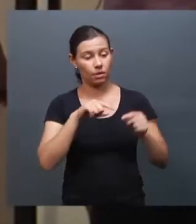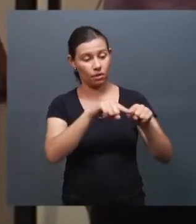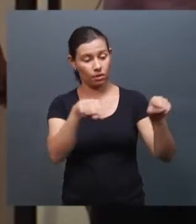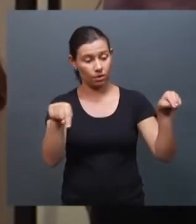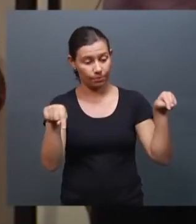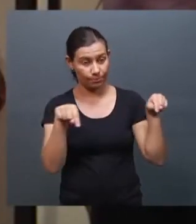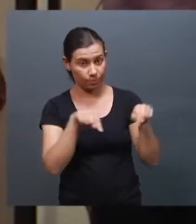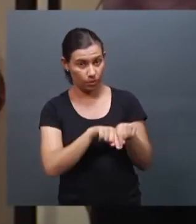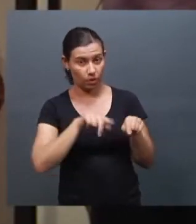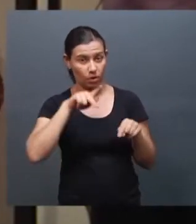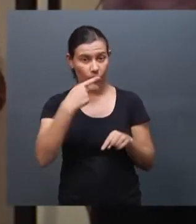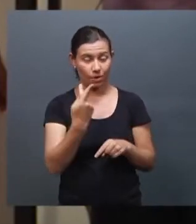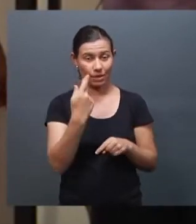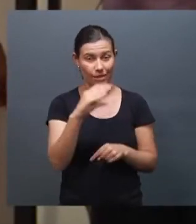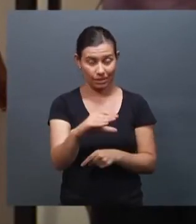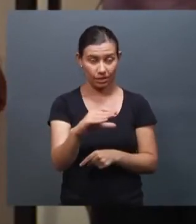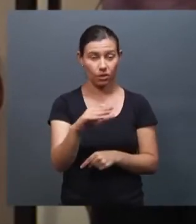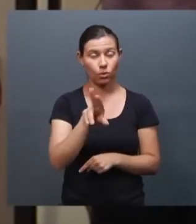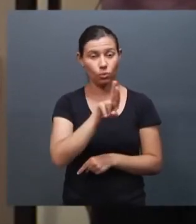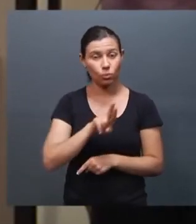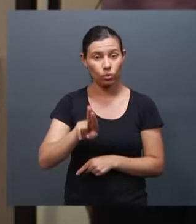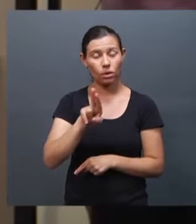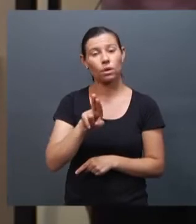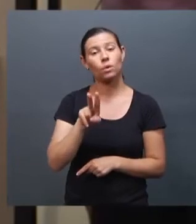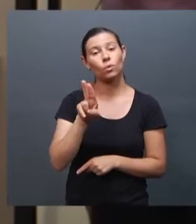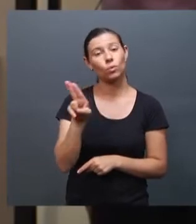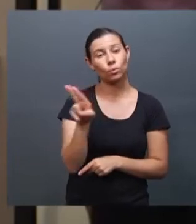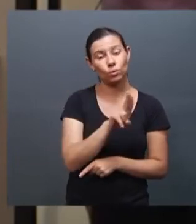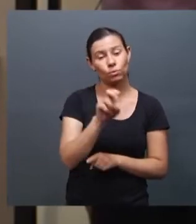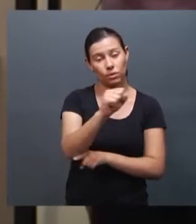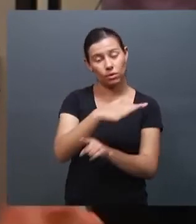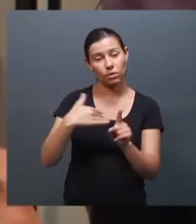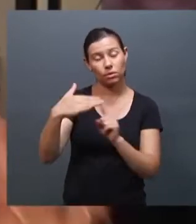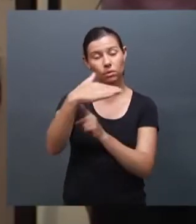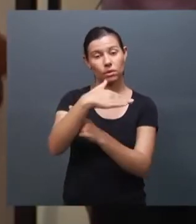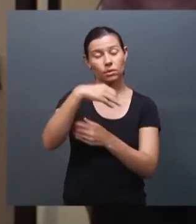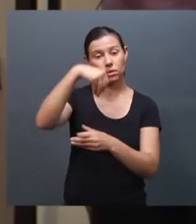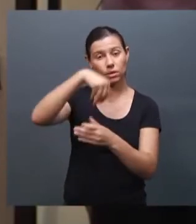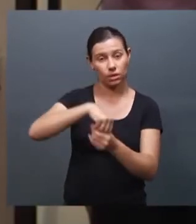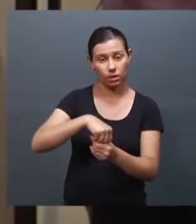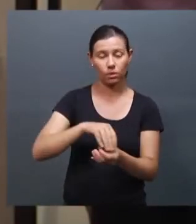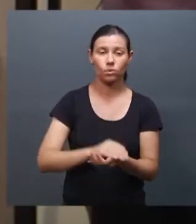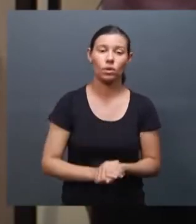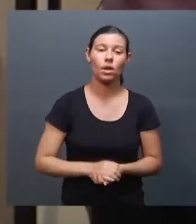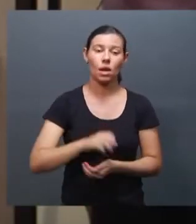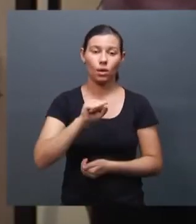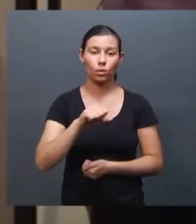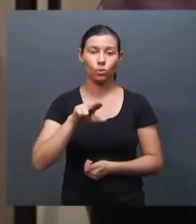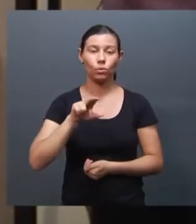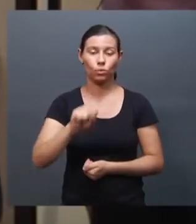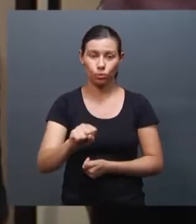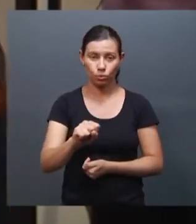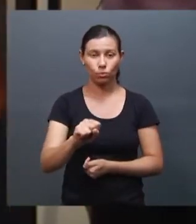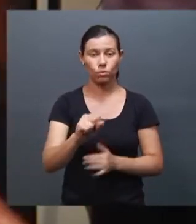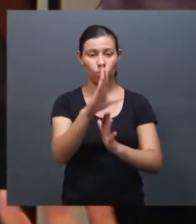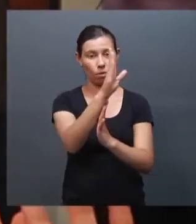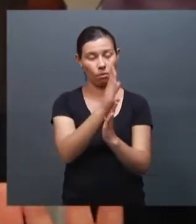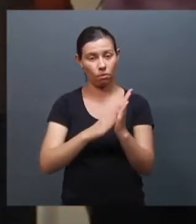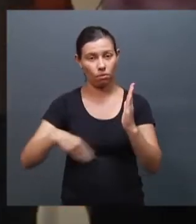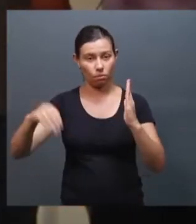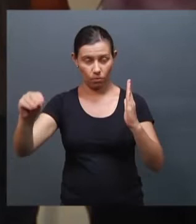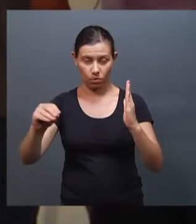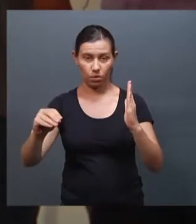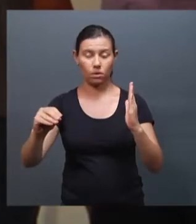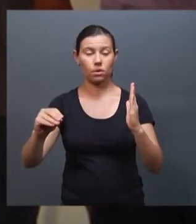Hospital das Clínicas a usar o nome social ali dentro. O SUS tomou como modelo, vindo lá do nosso